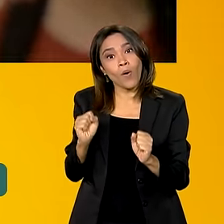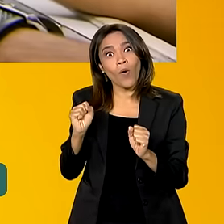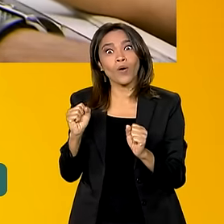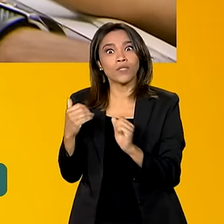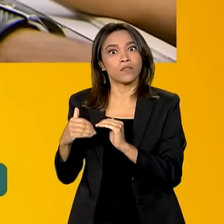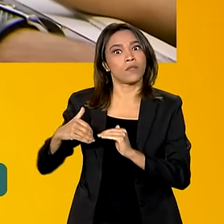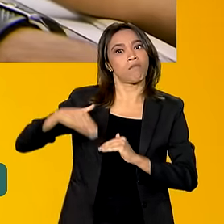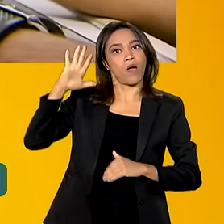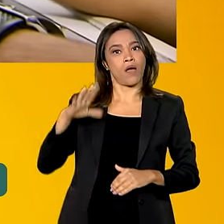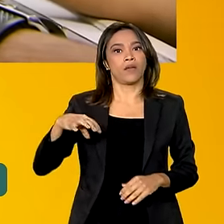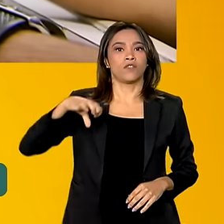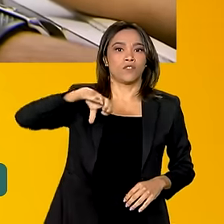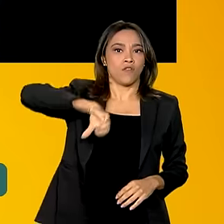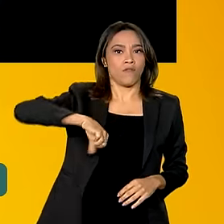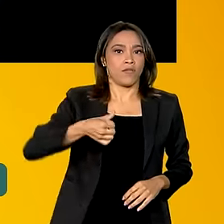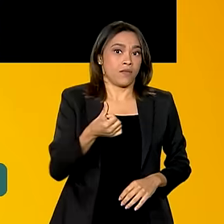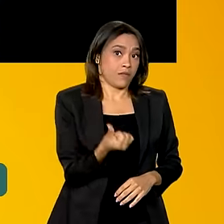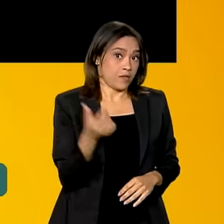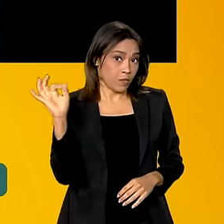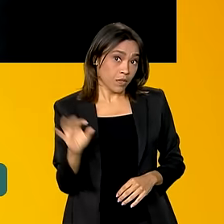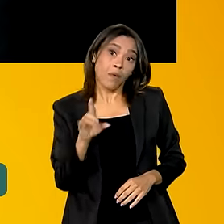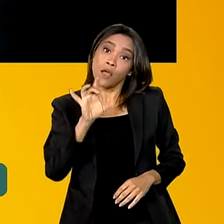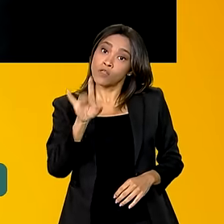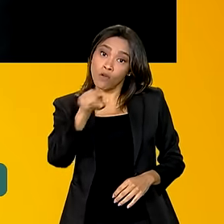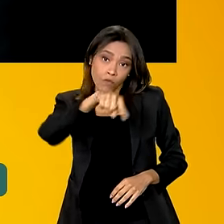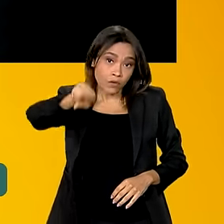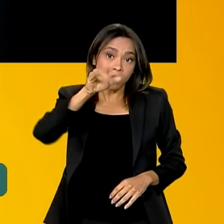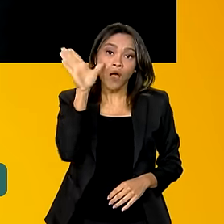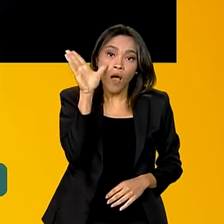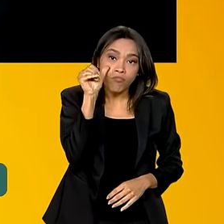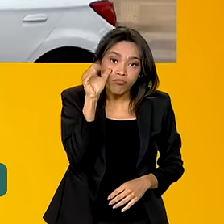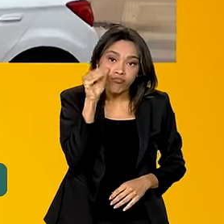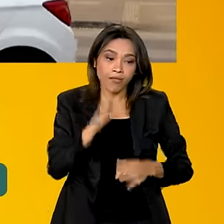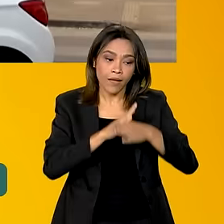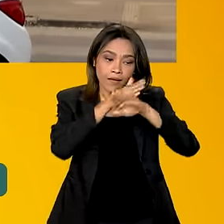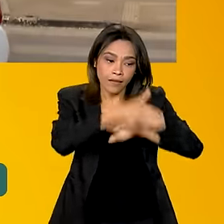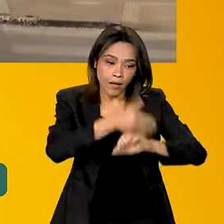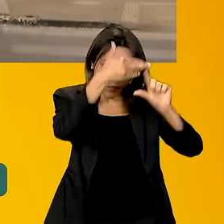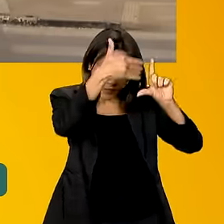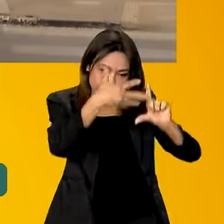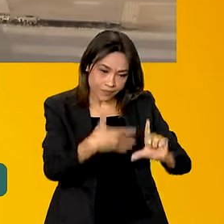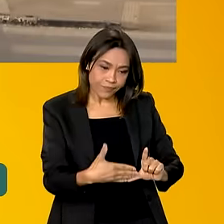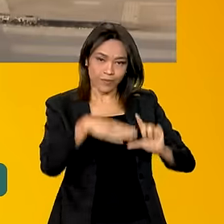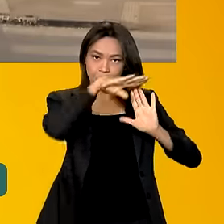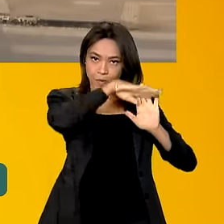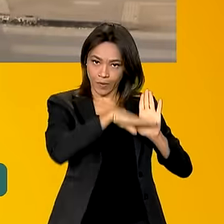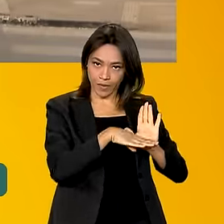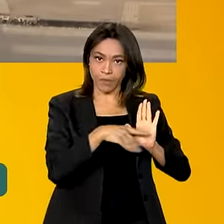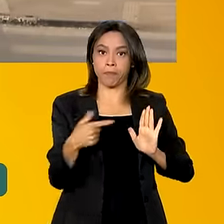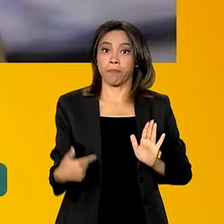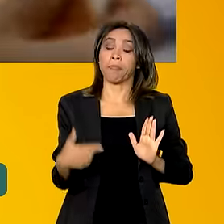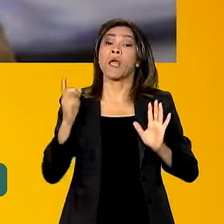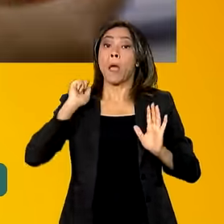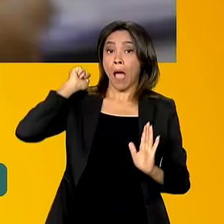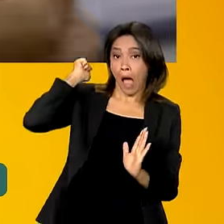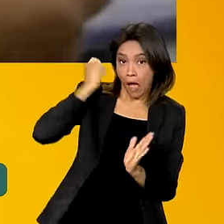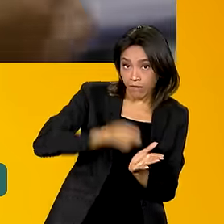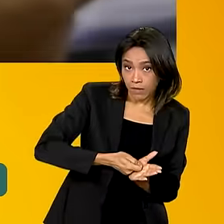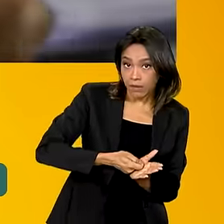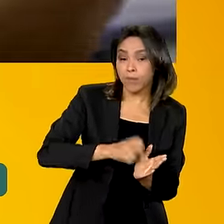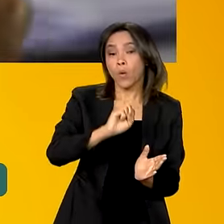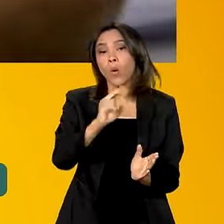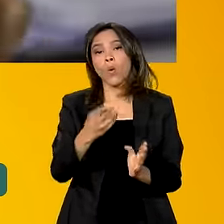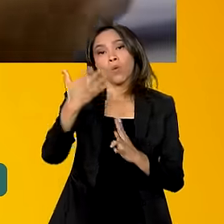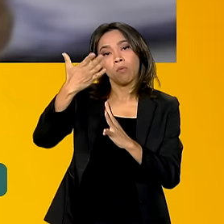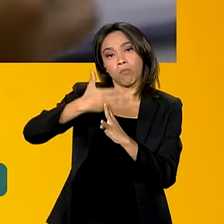os 96%. Então é só consultar o site do programa para checar as dívidas. Bom, os pagamentos podem ser à vista ou